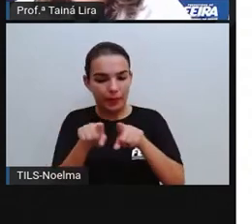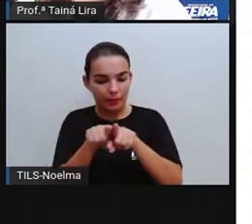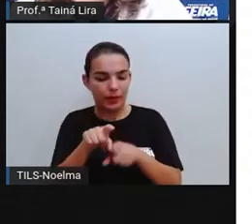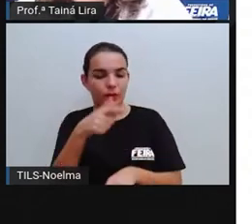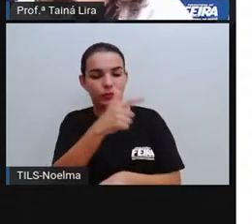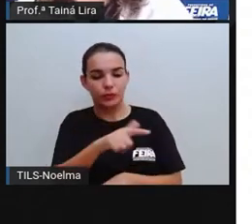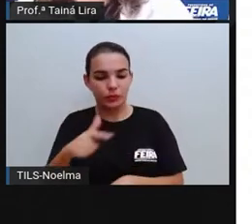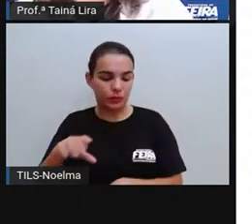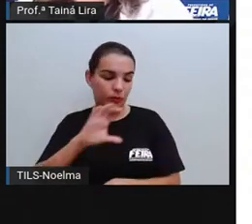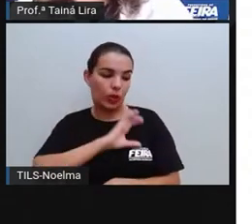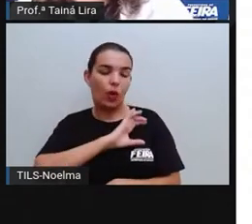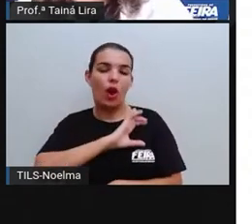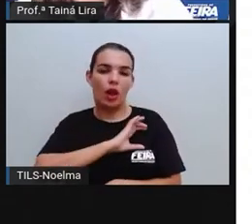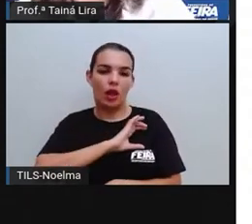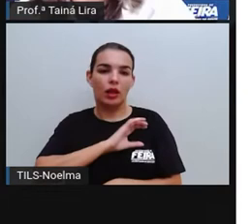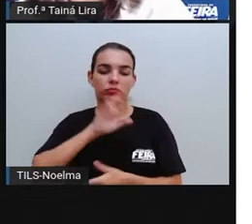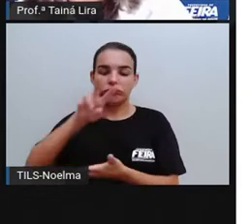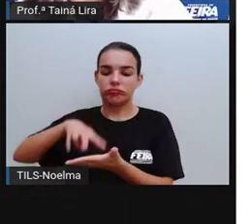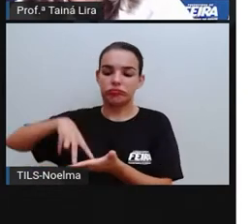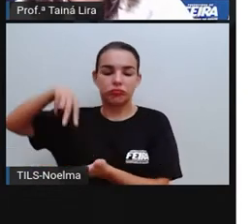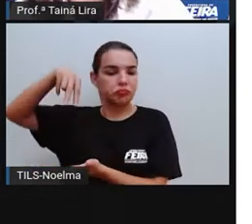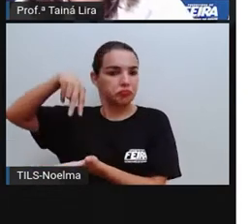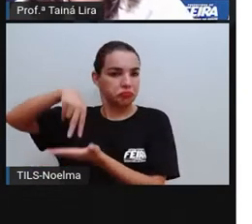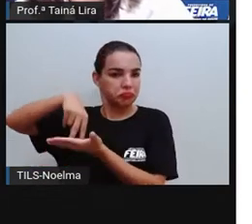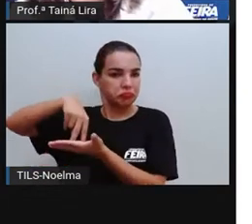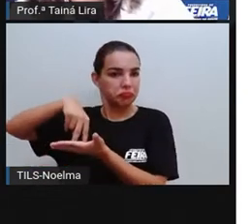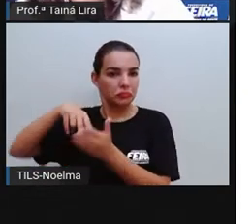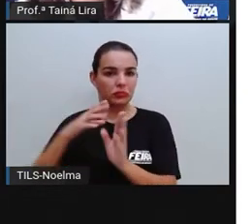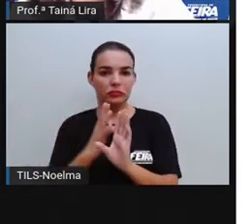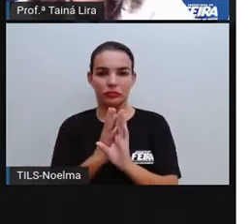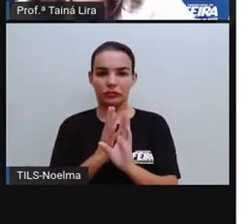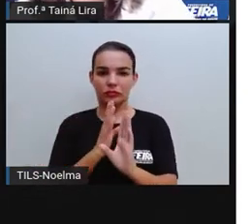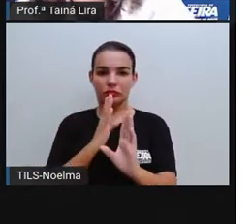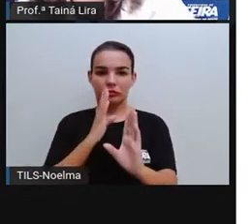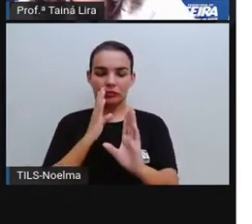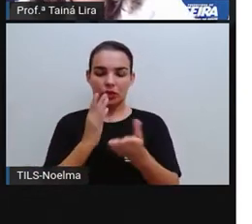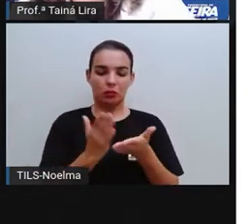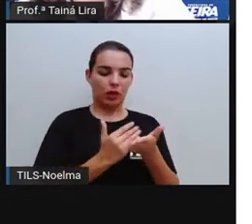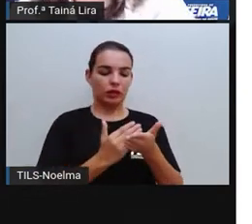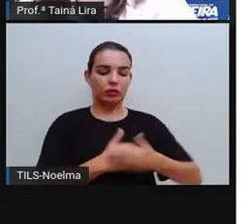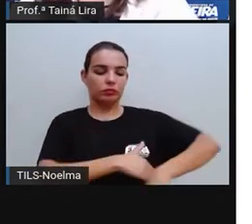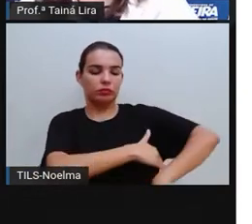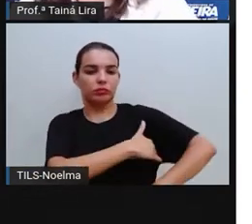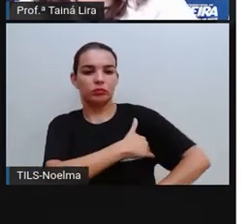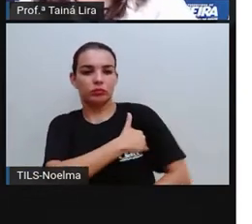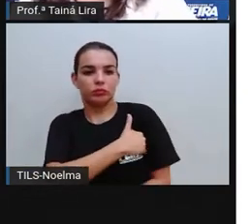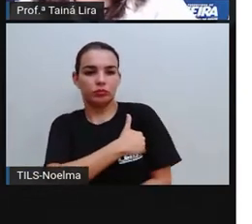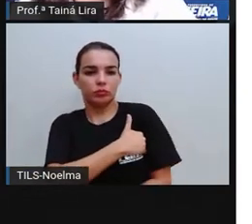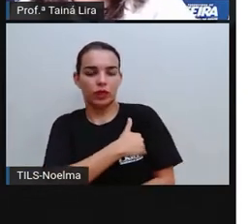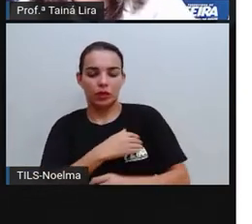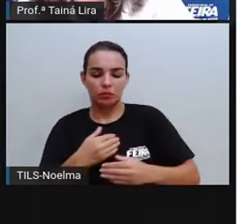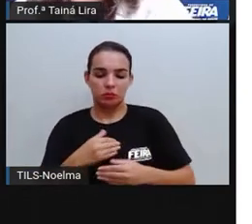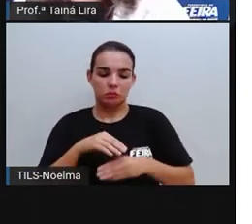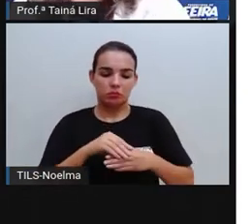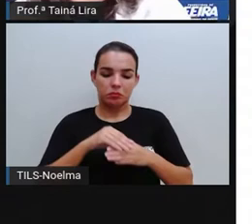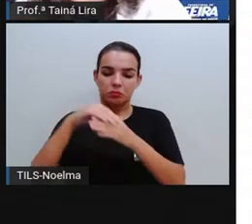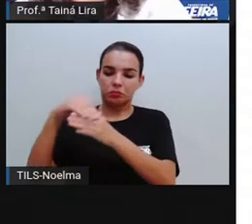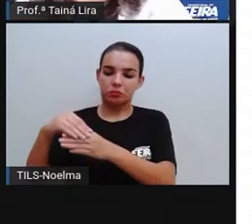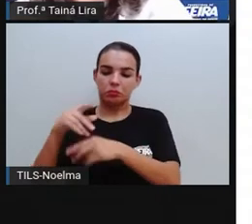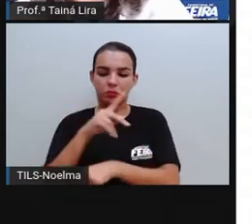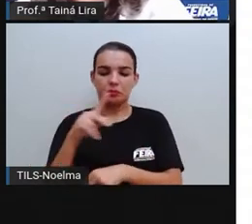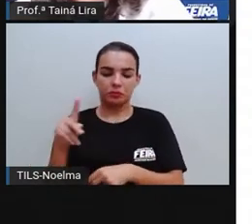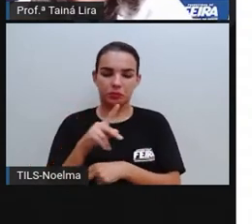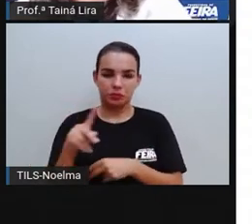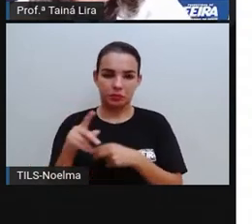colegas. Então, todo mundo em pé na fila com o seu material na mão, aguardando a sua vez de entregar o material para o